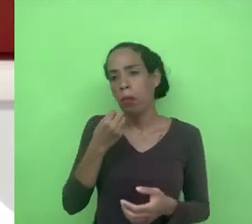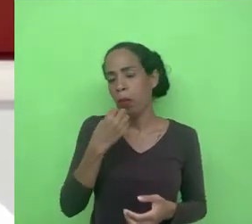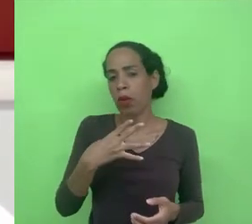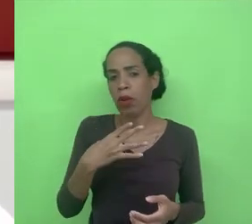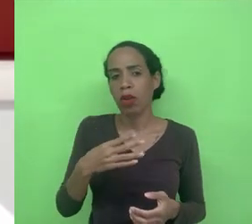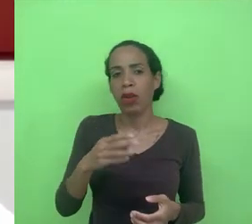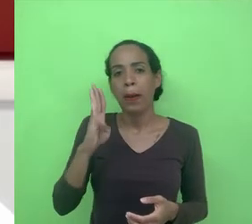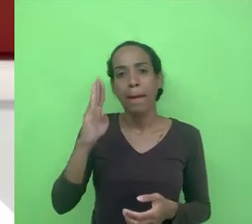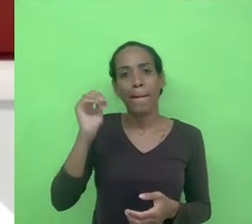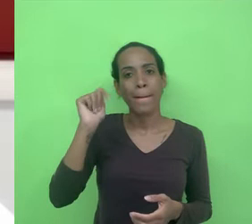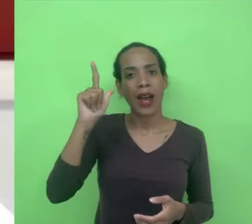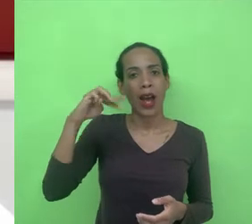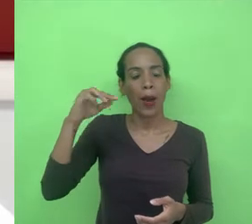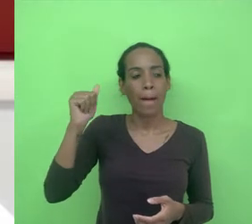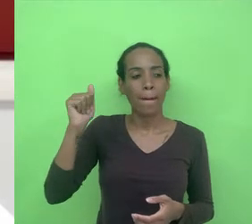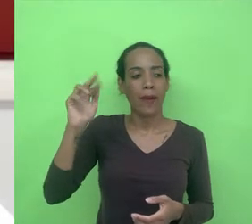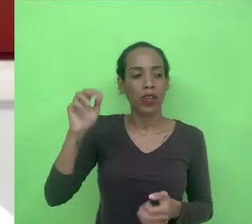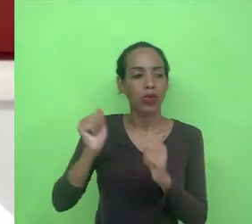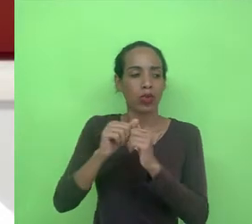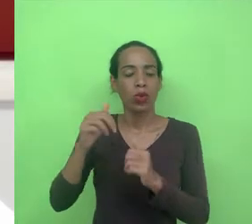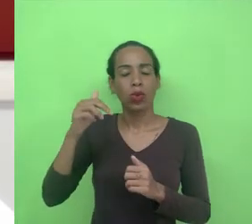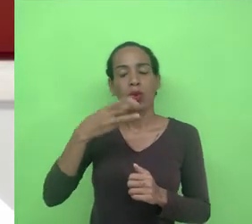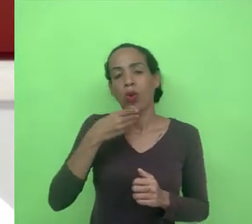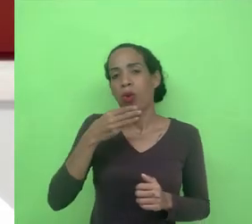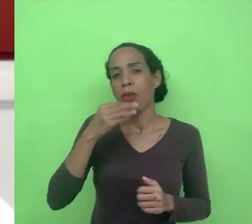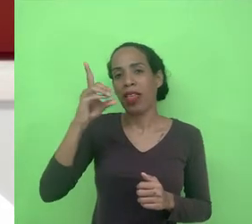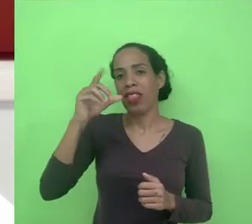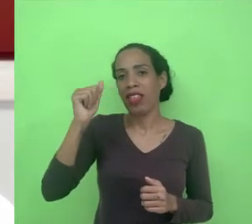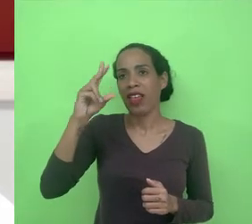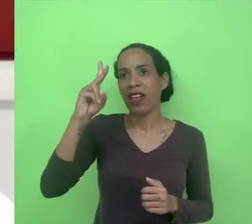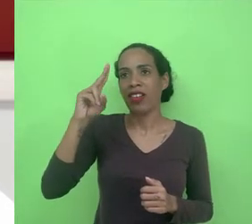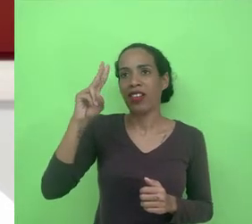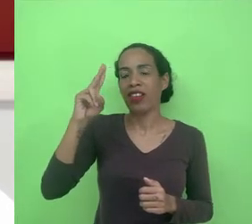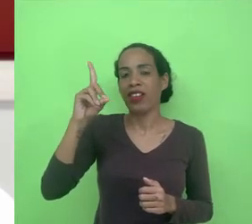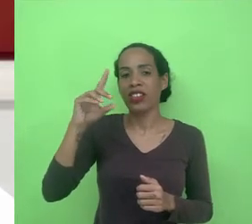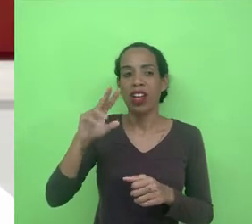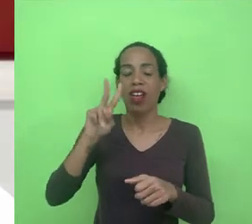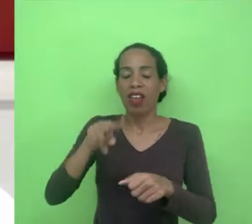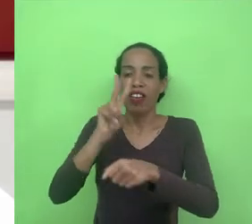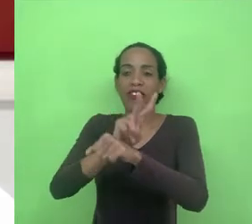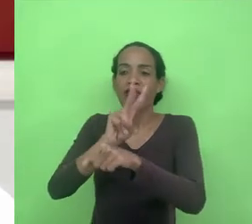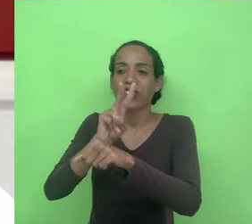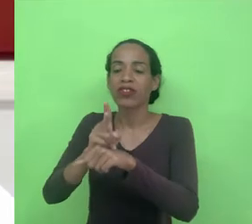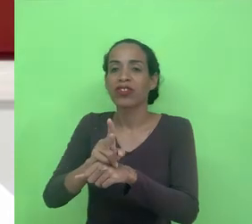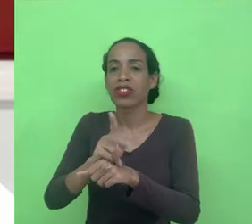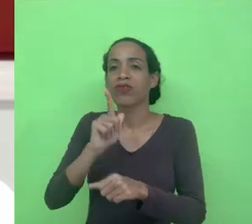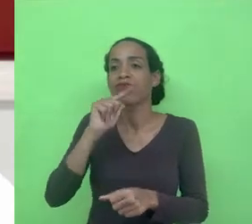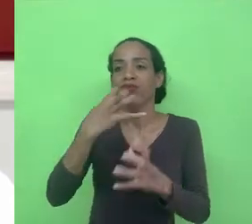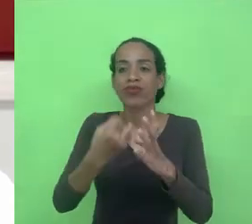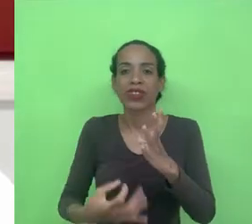Bauman com o David Lyon que é vigilância líquida então talvez ele seja um livro interessante aí para sua pesquisa